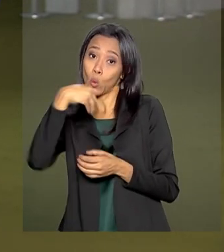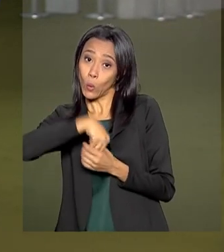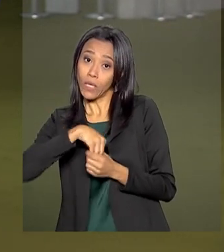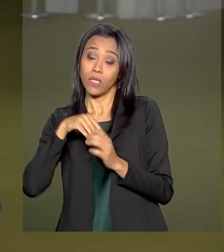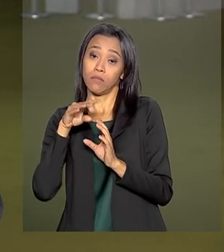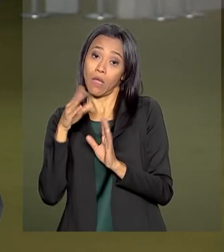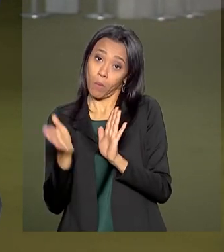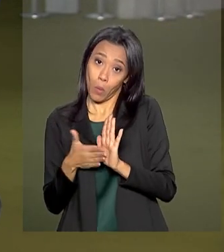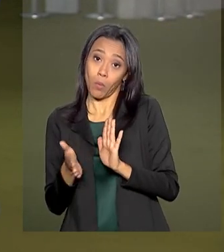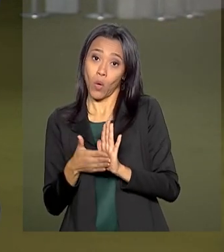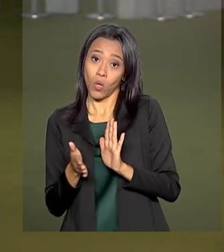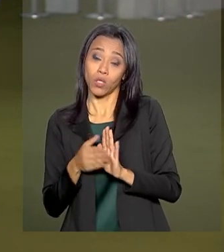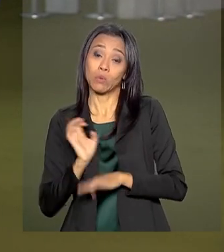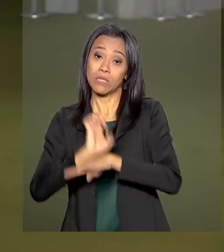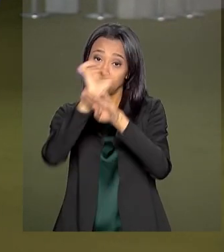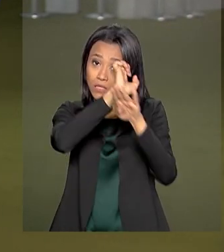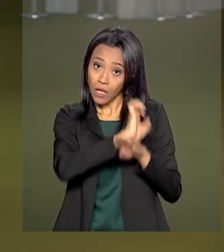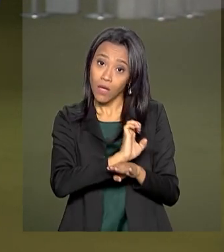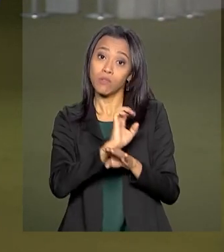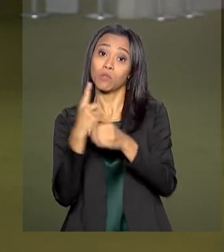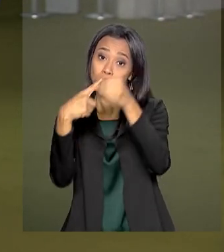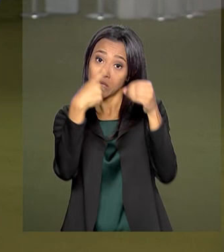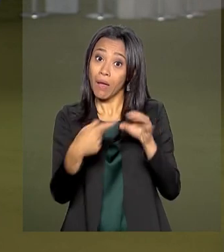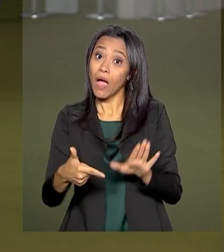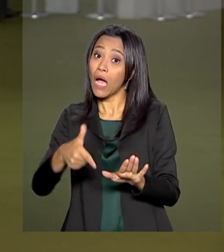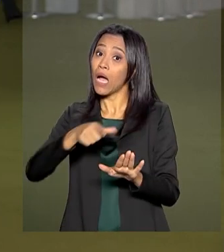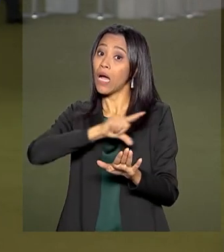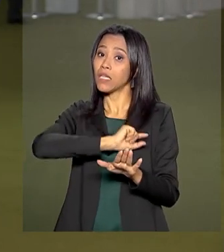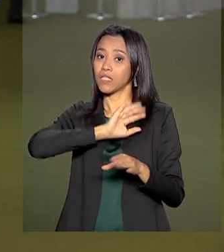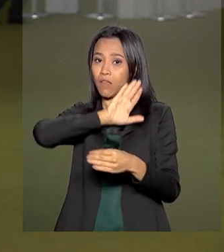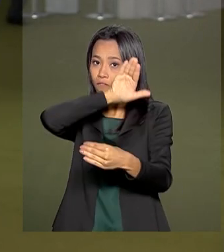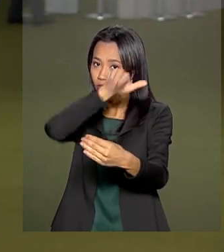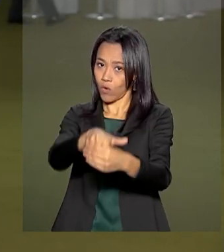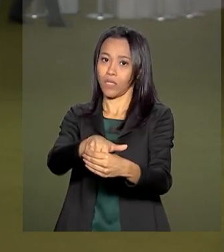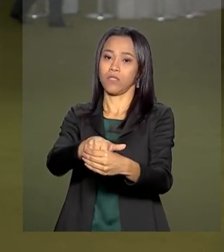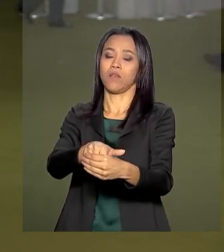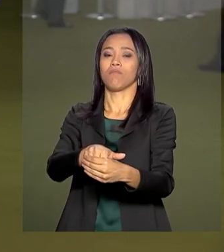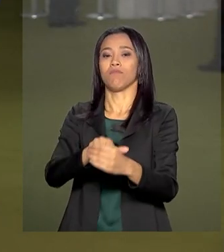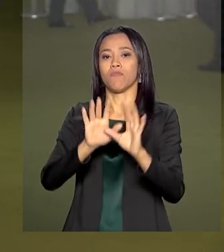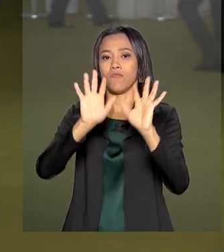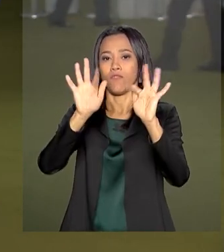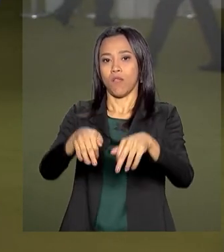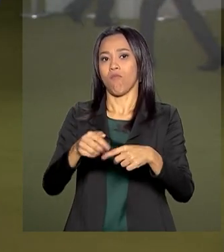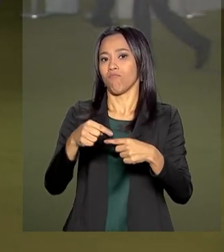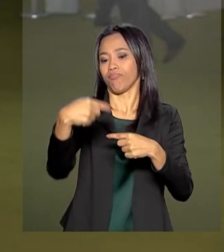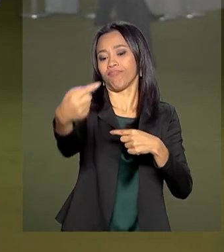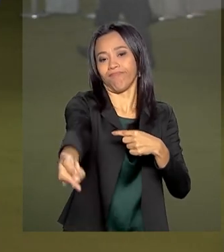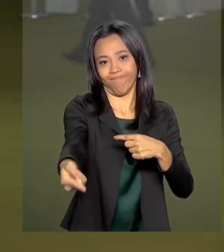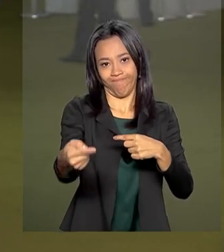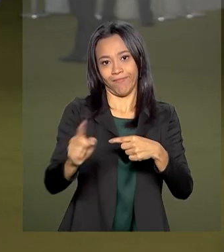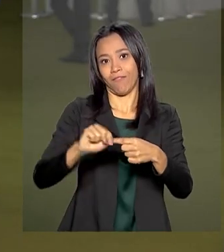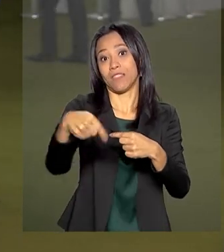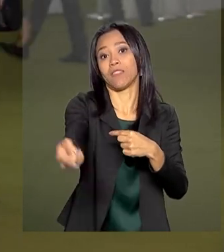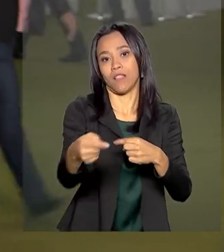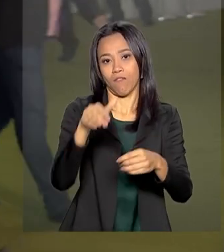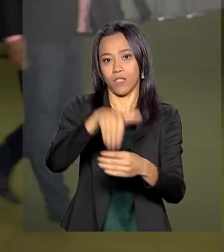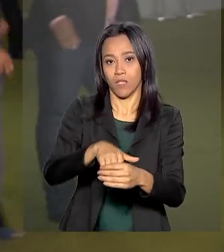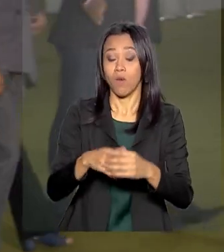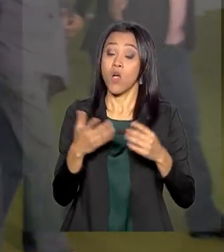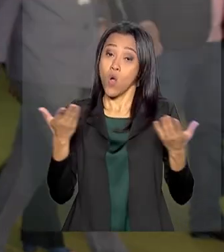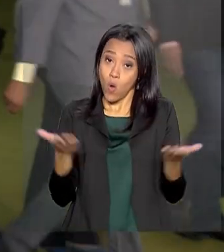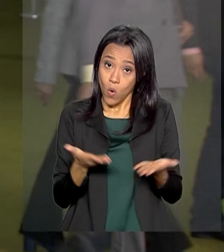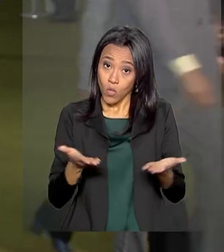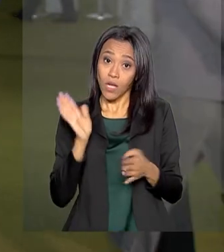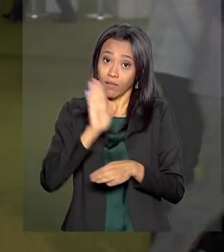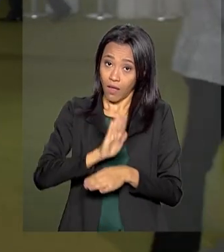na proposta antes da votação do relatório final na comissão especial. Depois disso, a comissão deve se reunir hoje